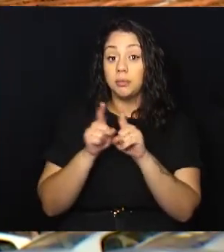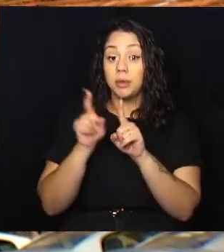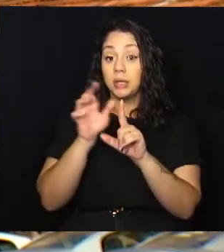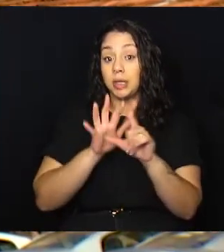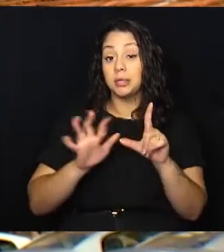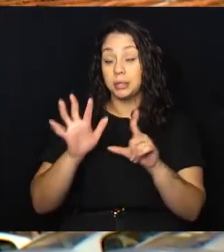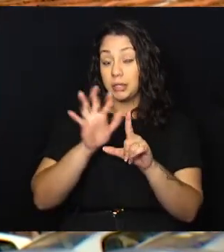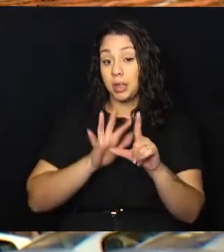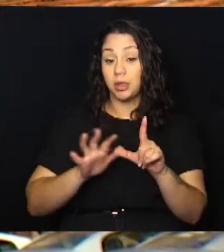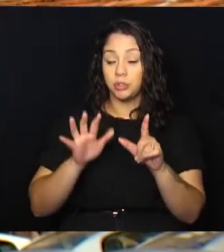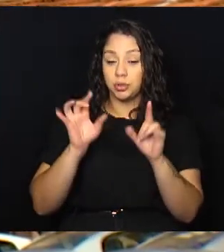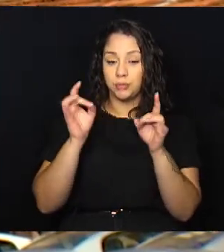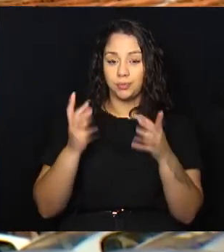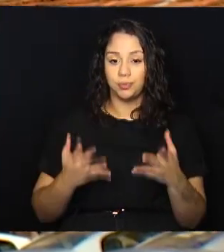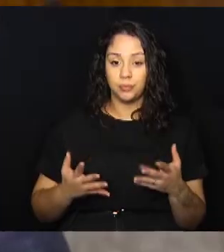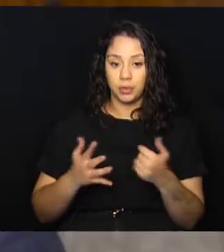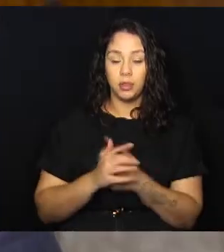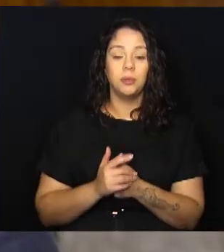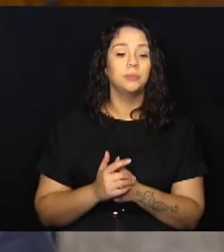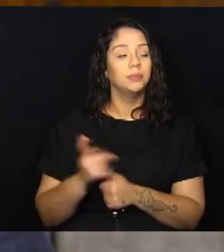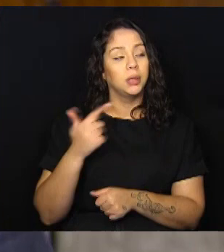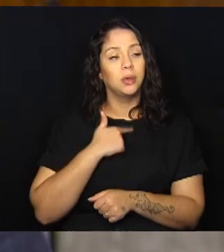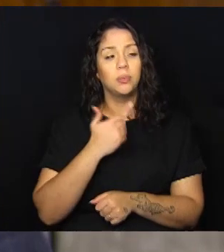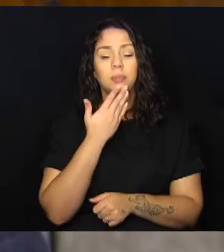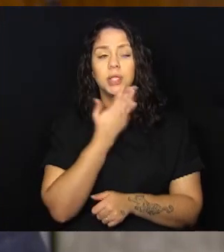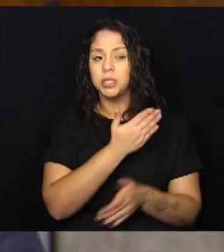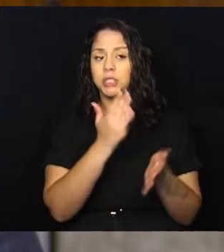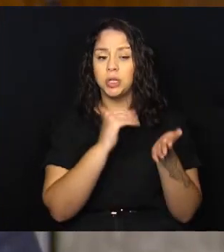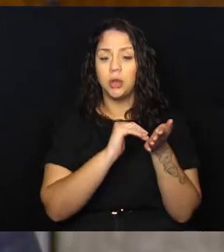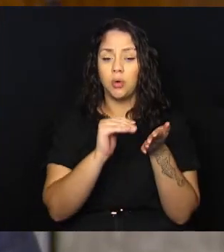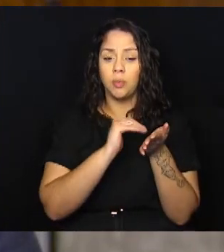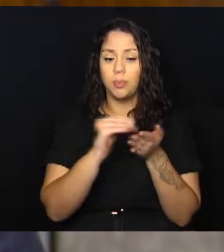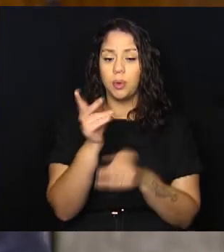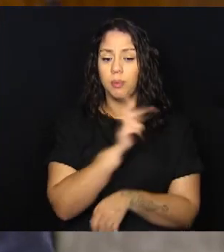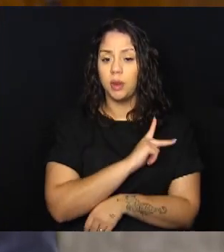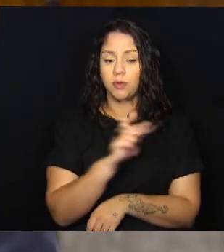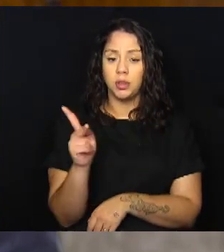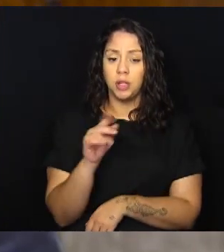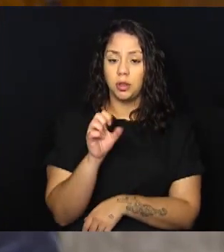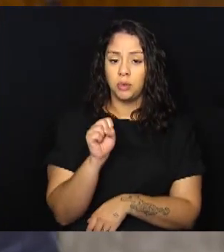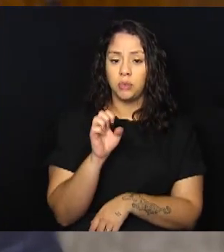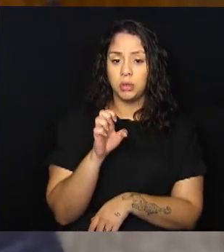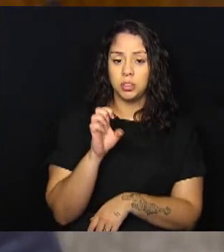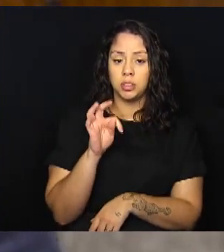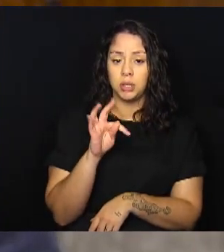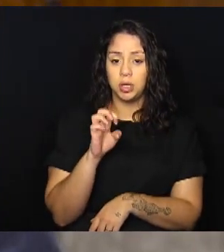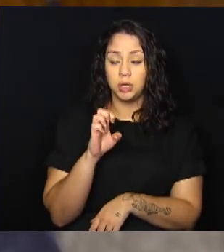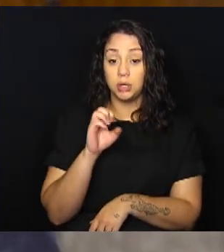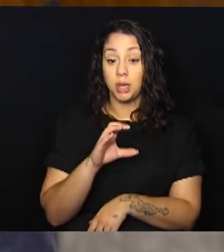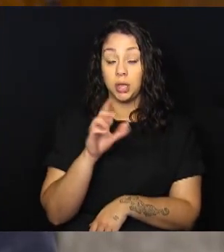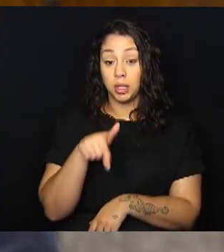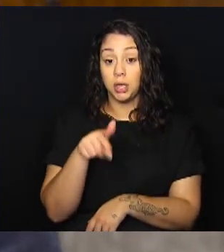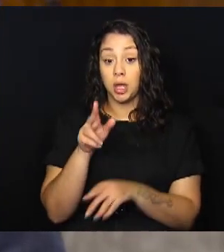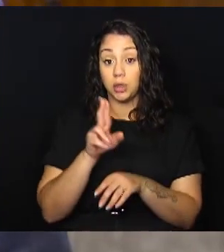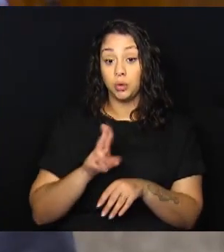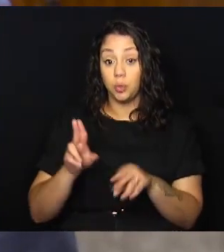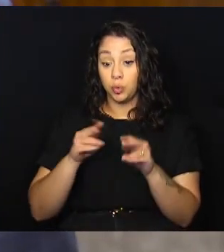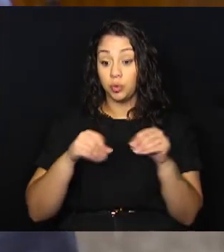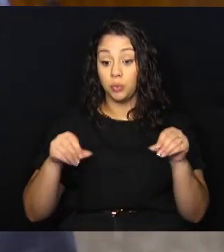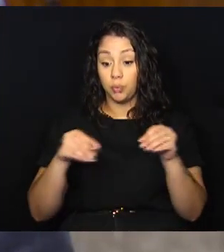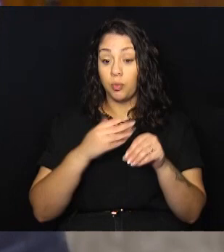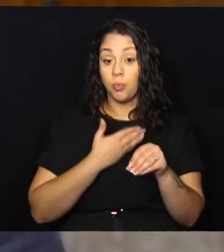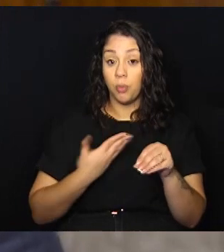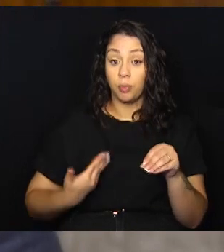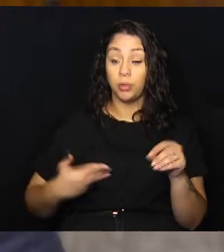as condições de estética. Eu solicitei ao presidente da CETEC, que é o responsável pelo uso do